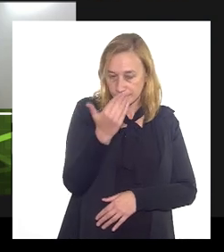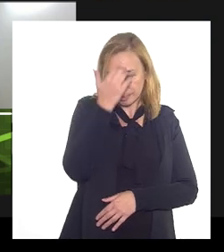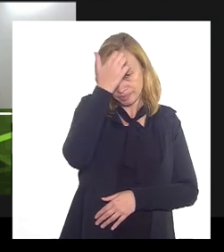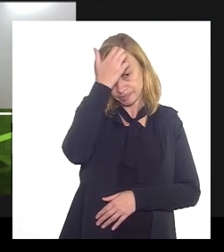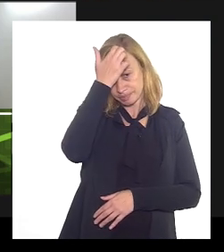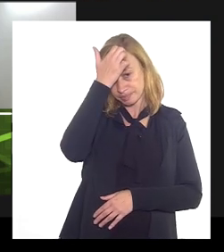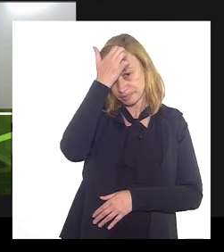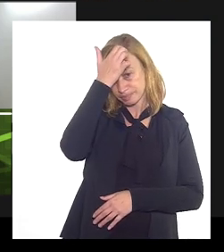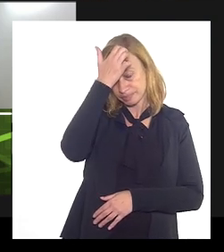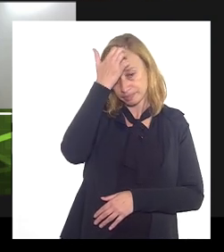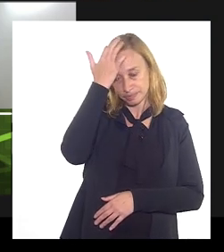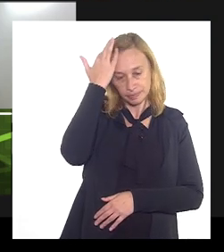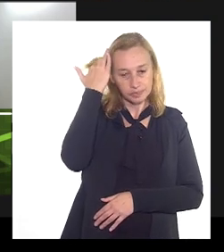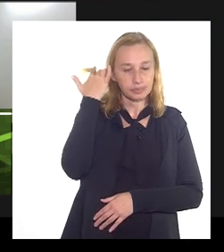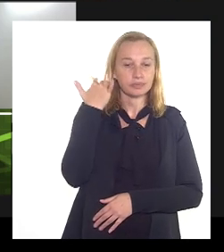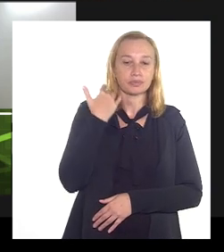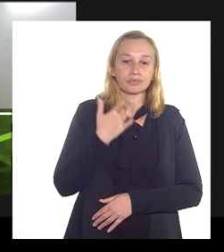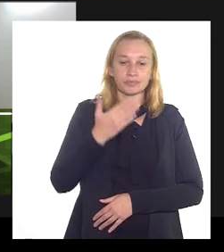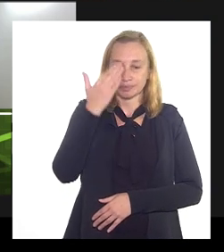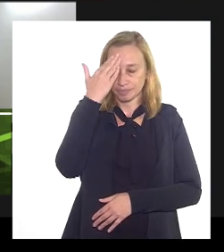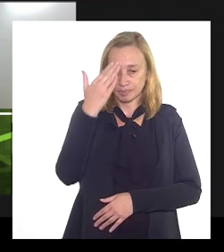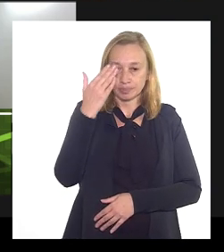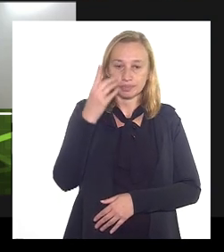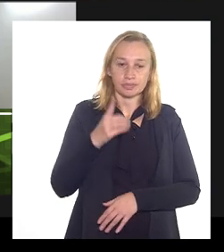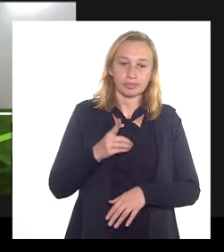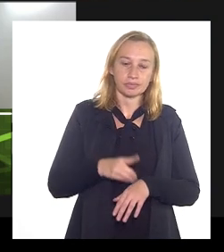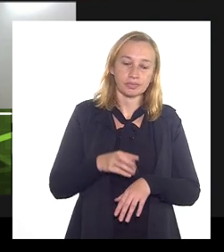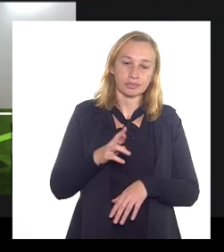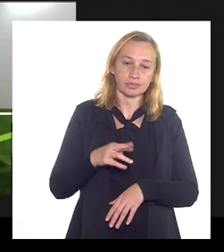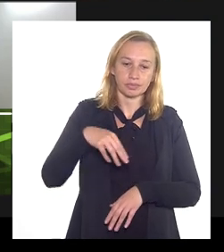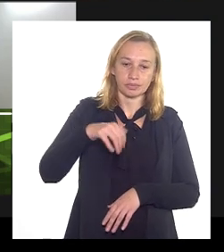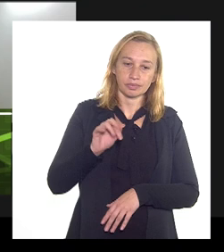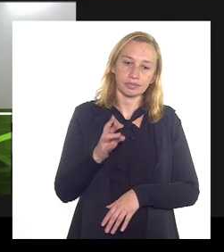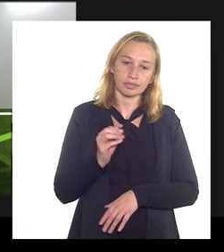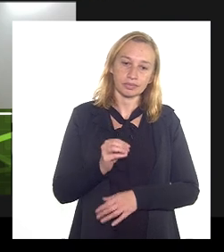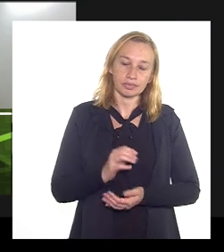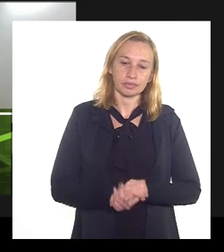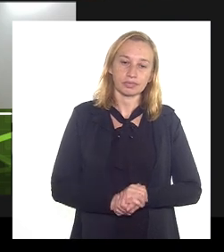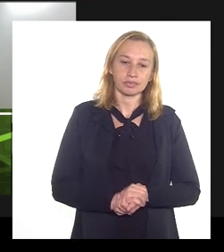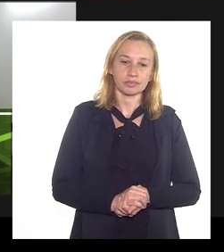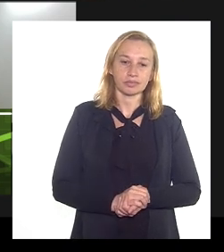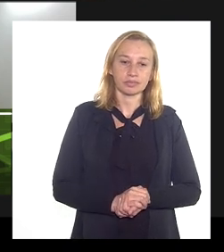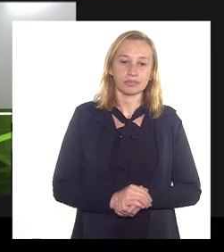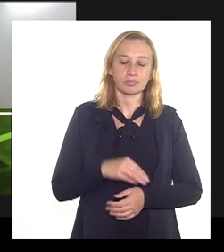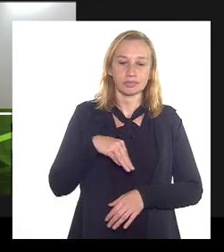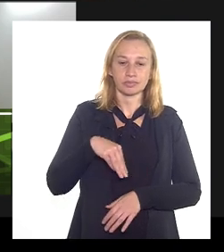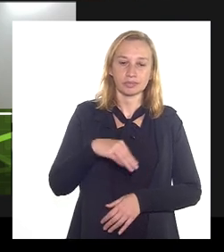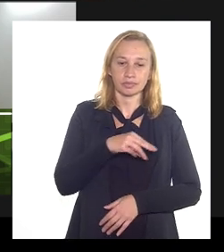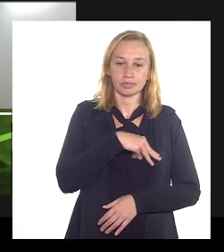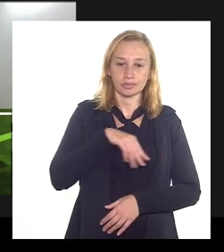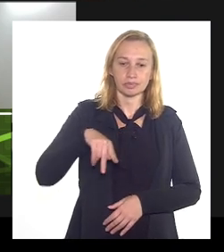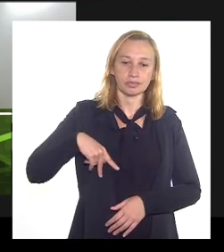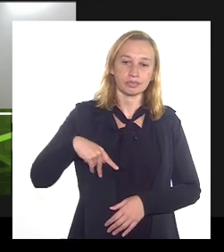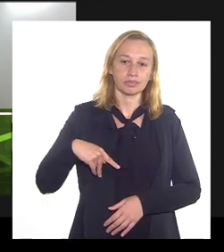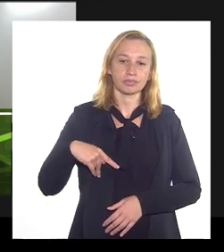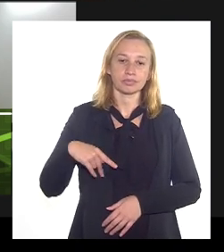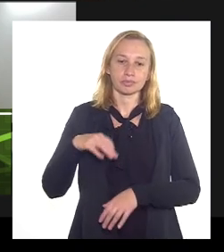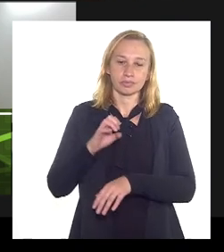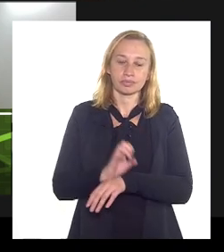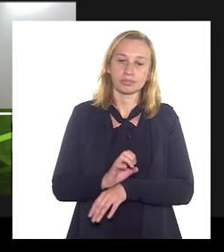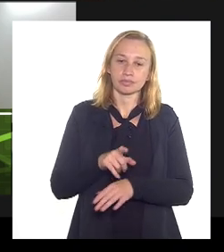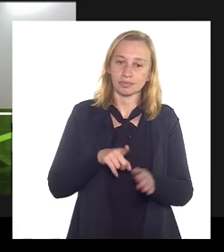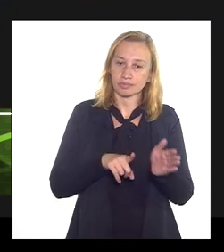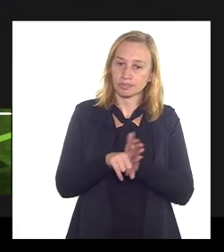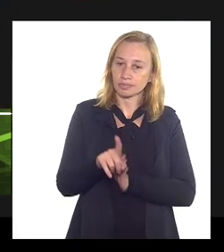doutor Marcelo. Obrigado, doutor Marcelo. Eu argôo ao Ministério Público Estadual se tem